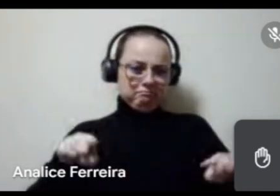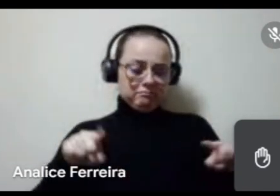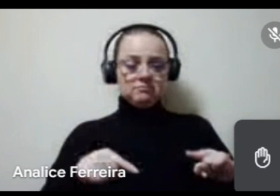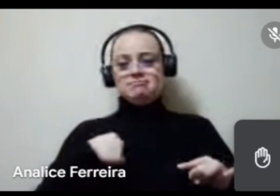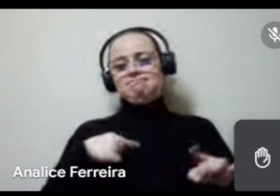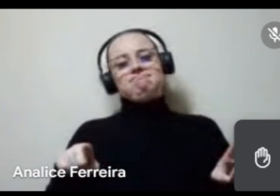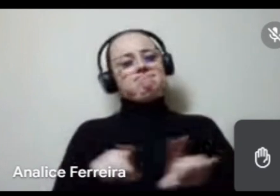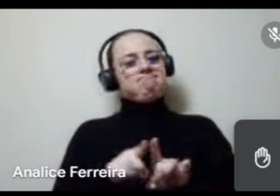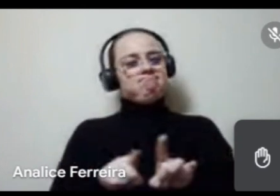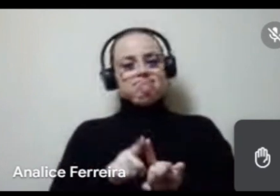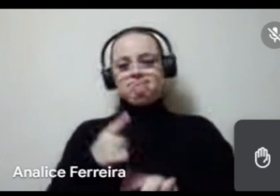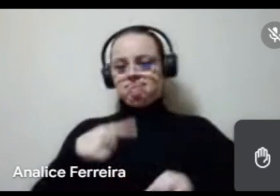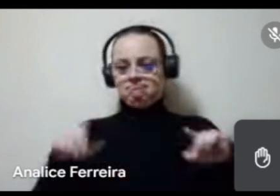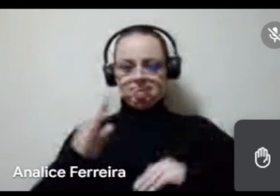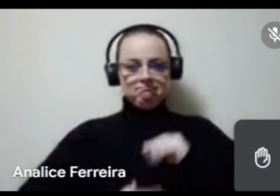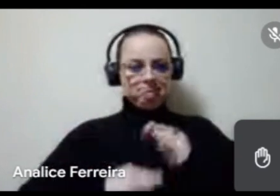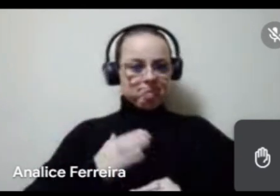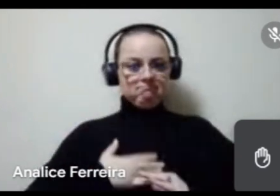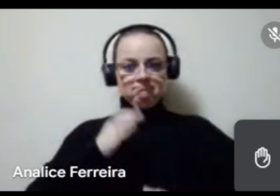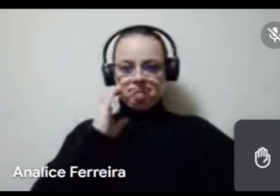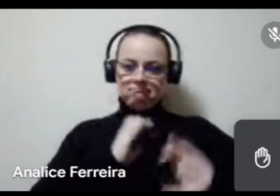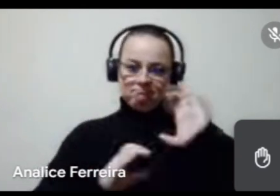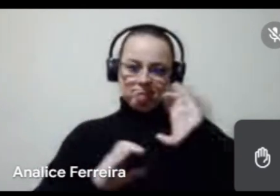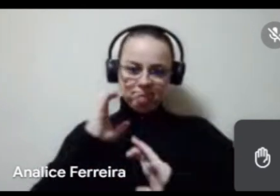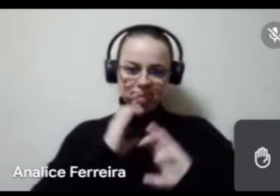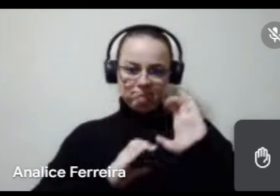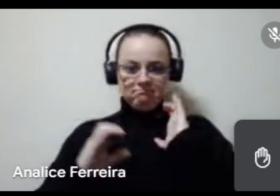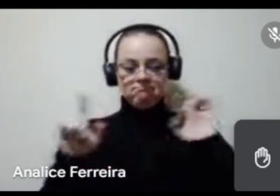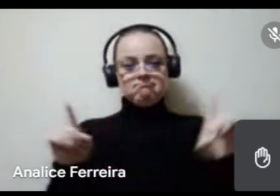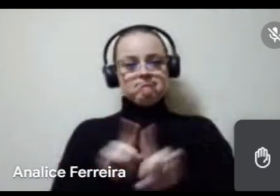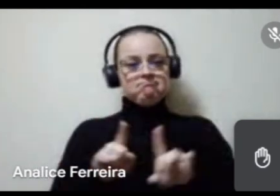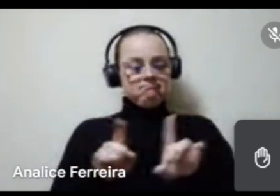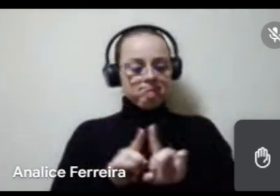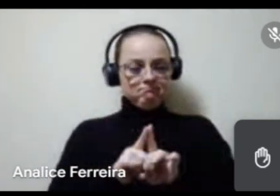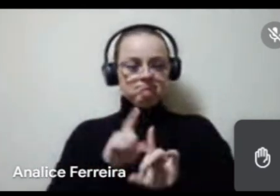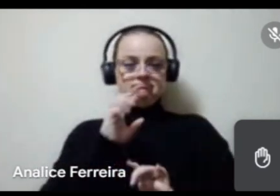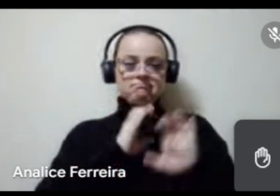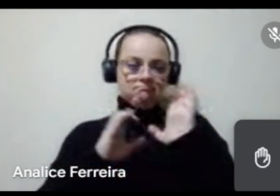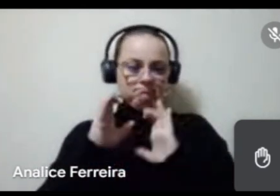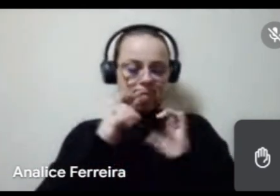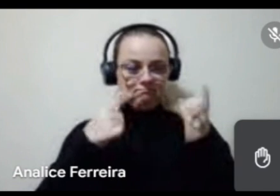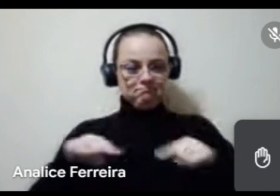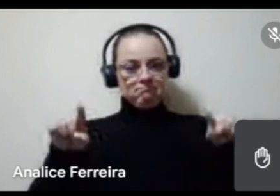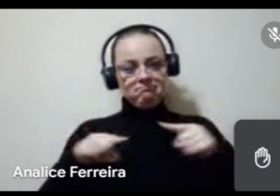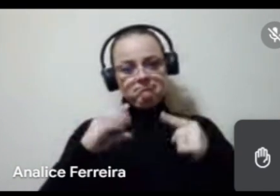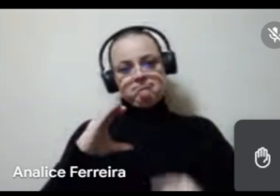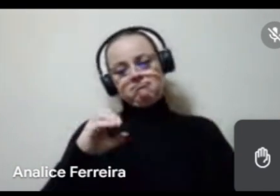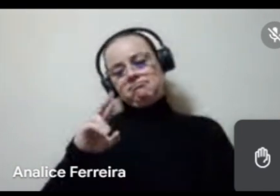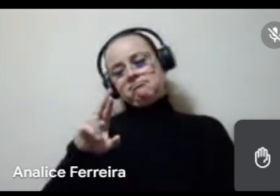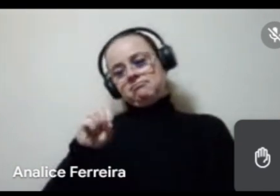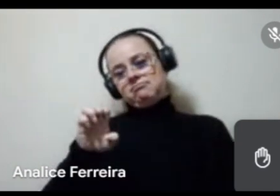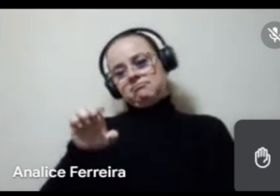músico, atuante, sou cantor, também sou vocalista de uma banda, a Corcel 73, aqui na minha cidade,